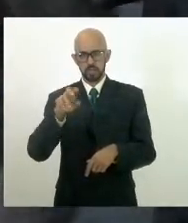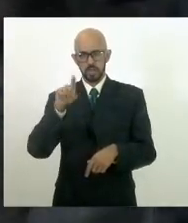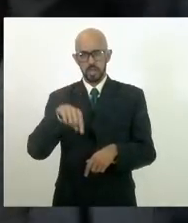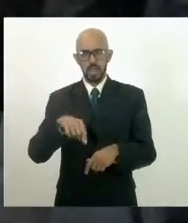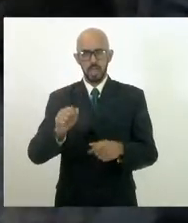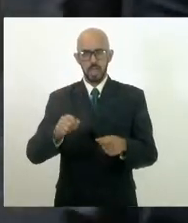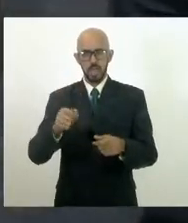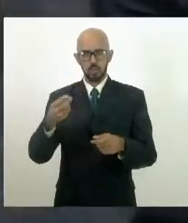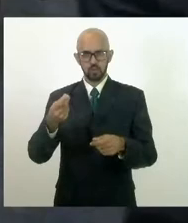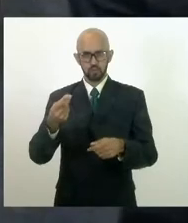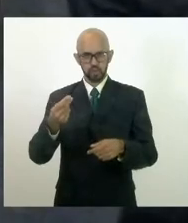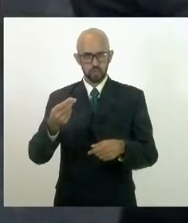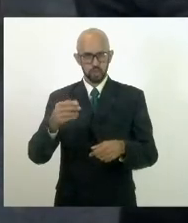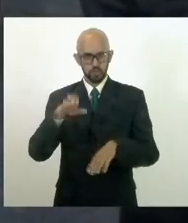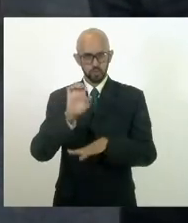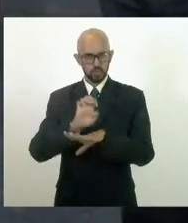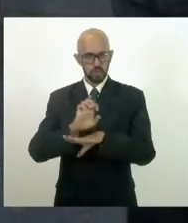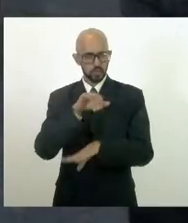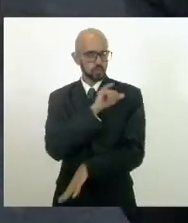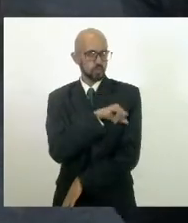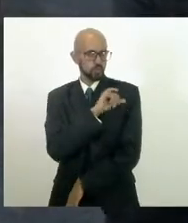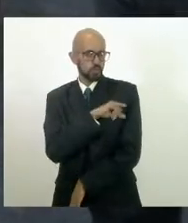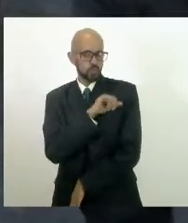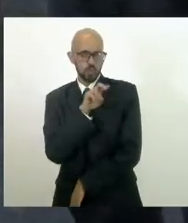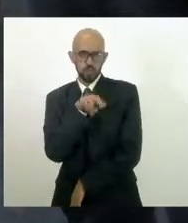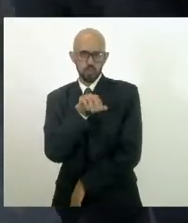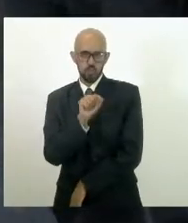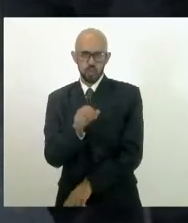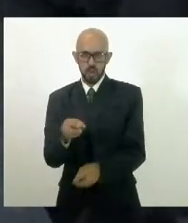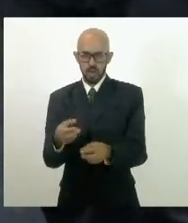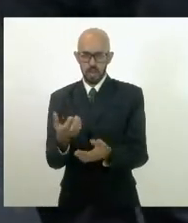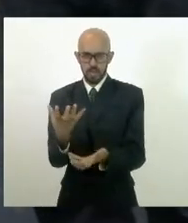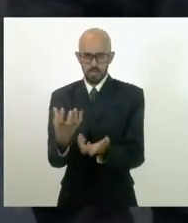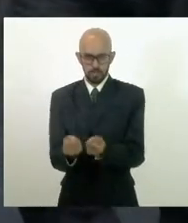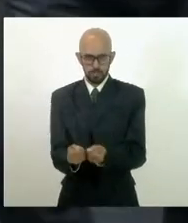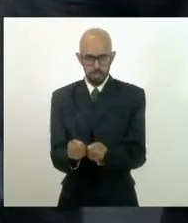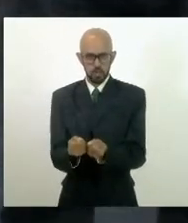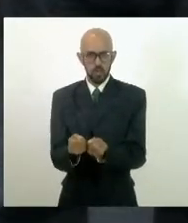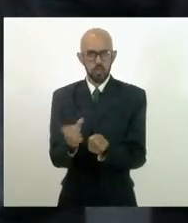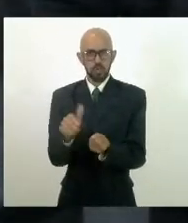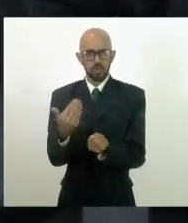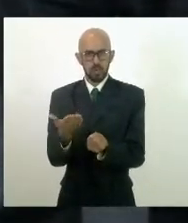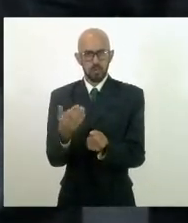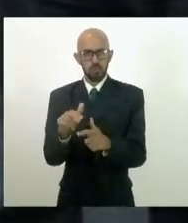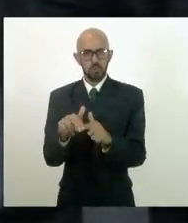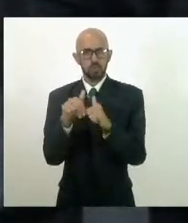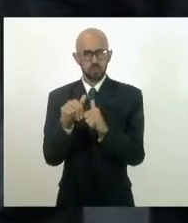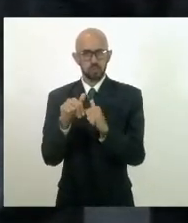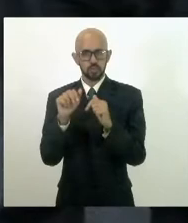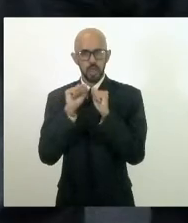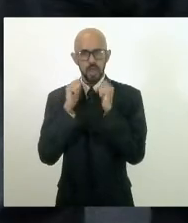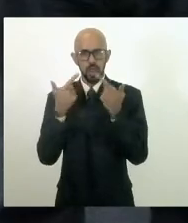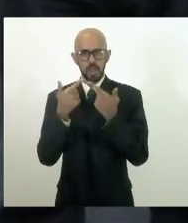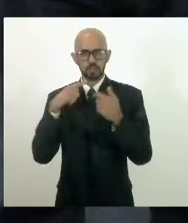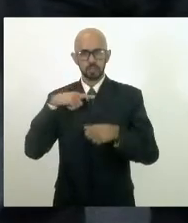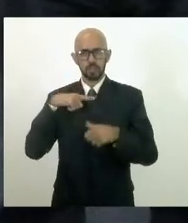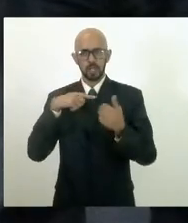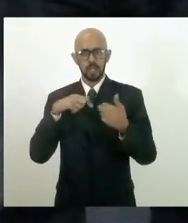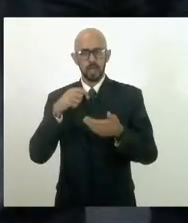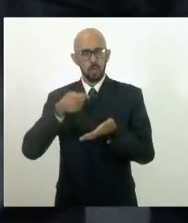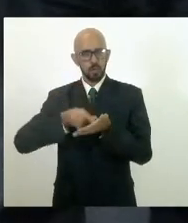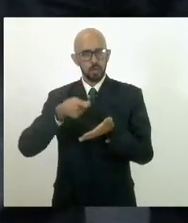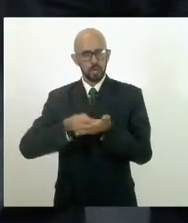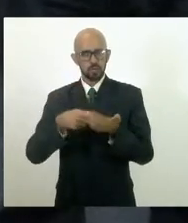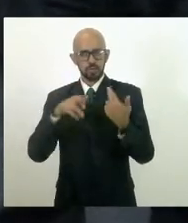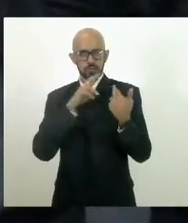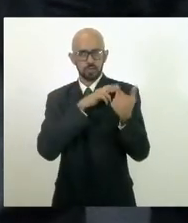do Rio de Janeiro nunca viu. Então, nesse sentido, essa casa tem a obrigação e a responsabilidade de acompanhar a